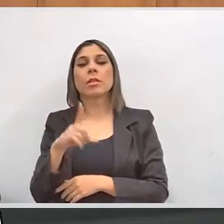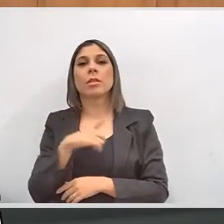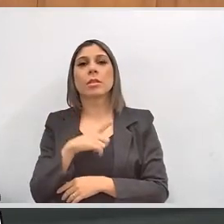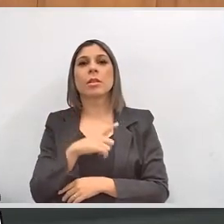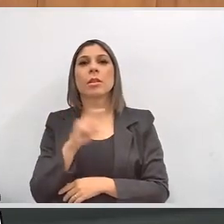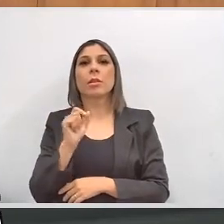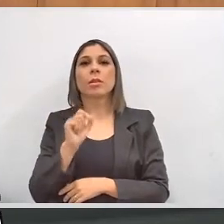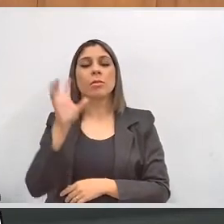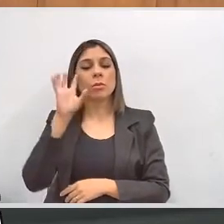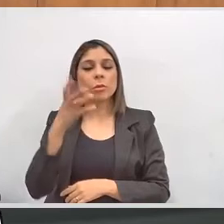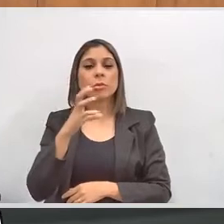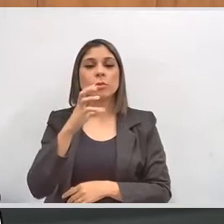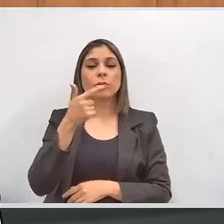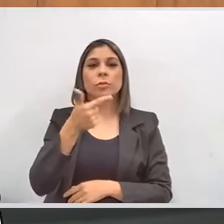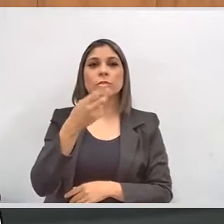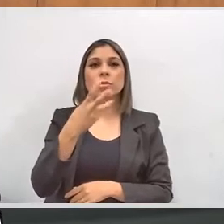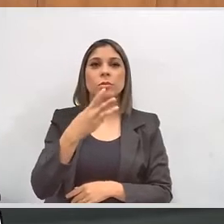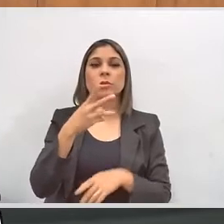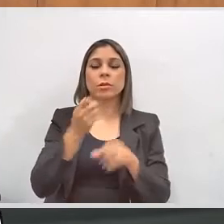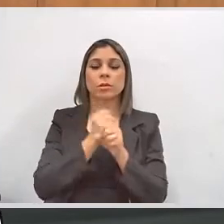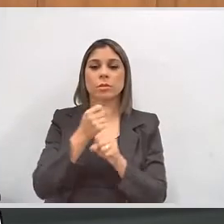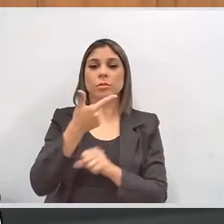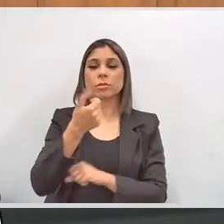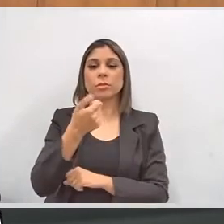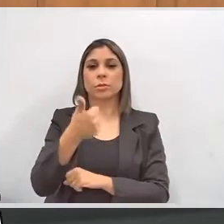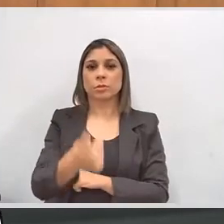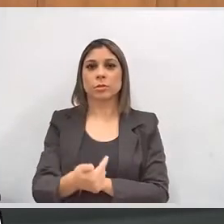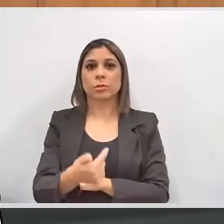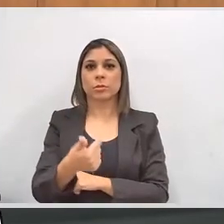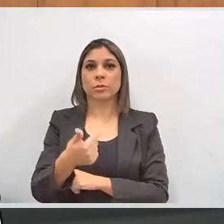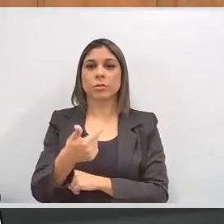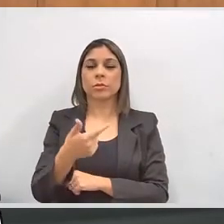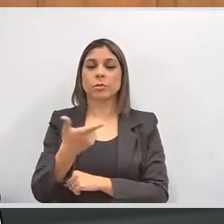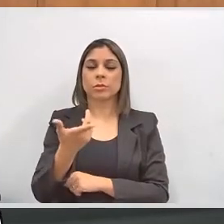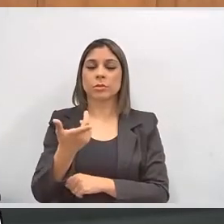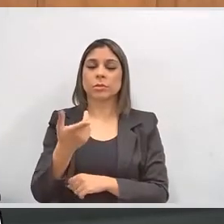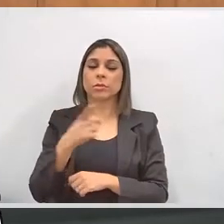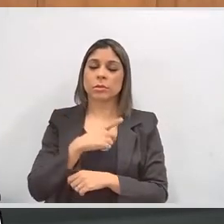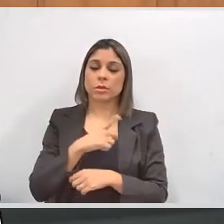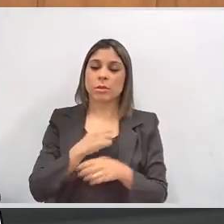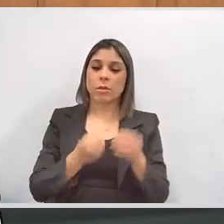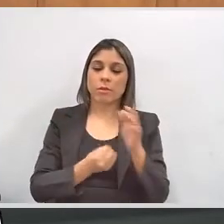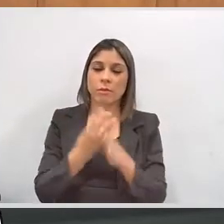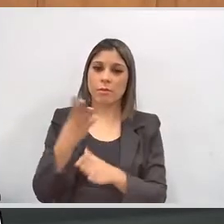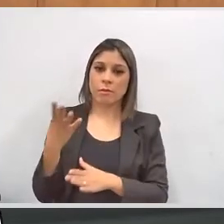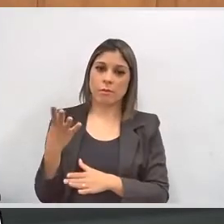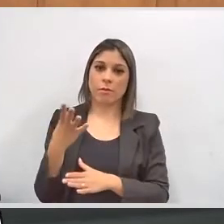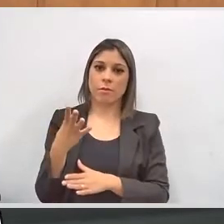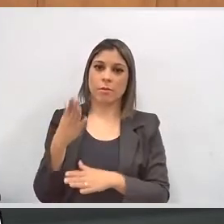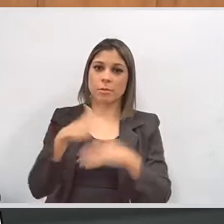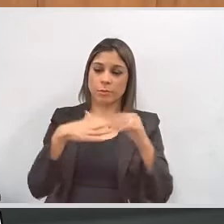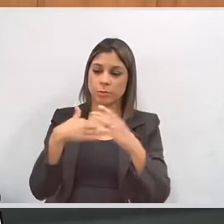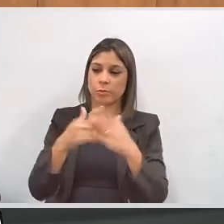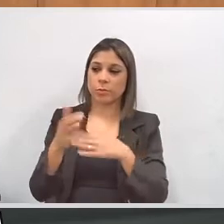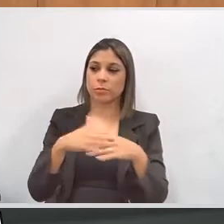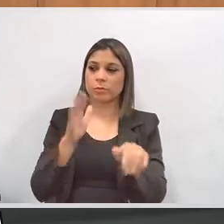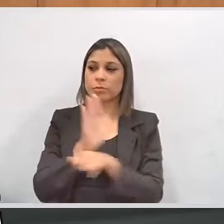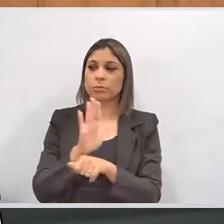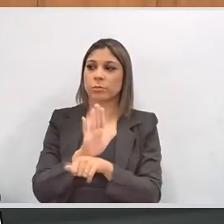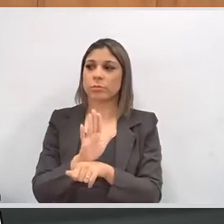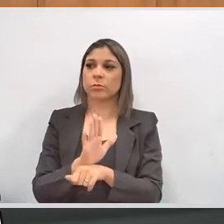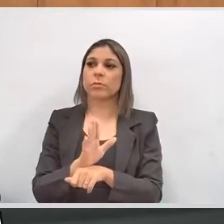oficialmente pela Resolução 23.381.2012. Desde então, acompanhado por uma comissão multidisciplinar, como eu já disse.